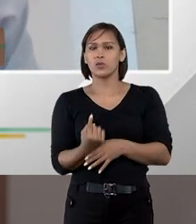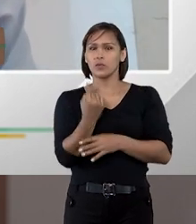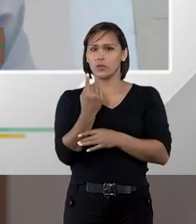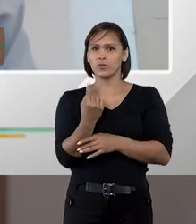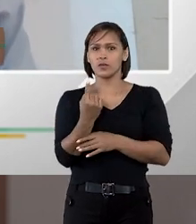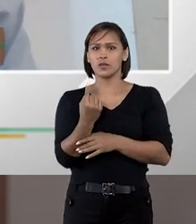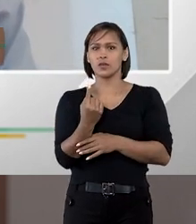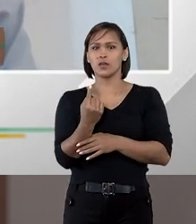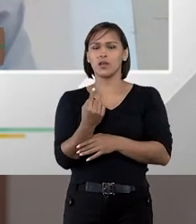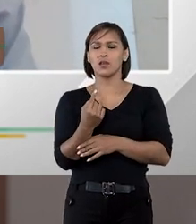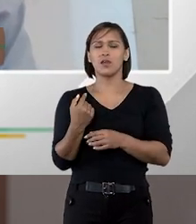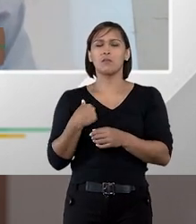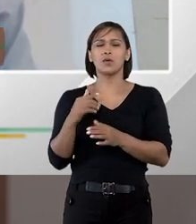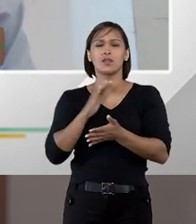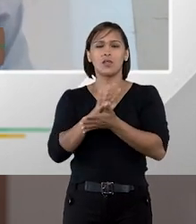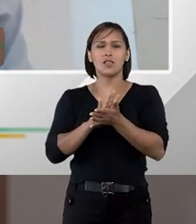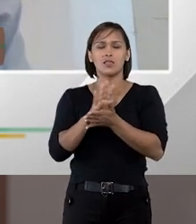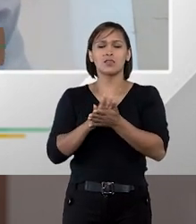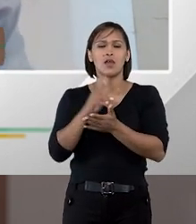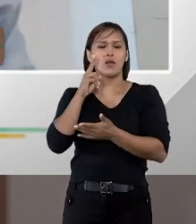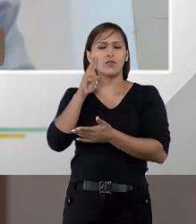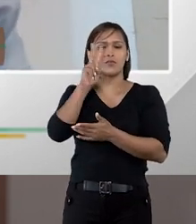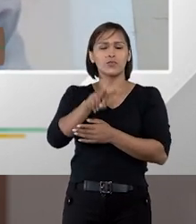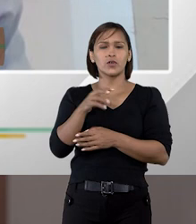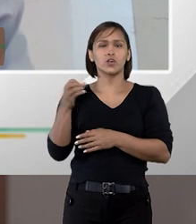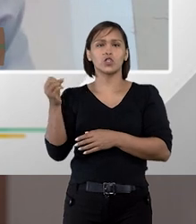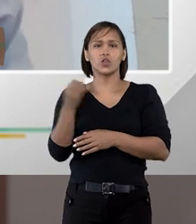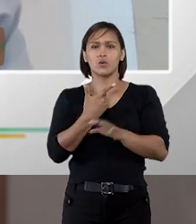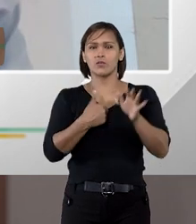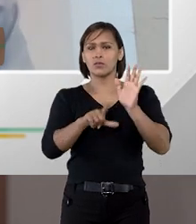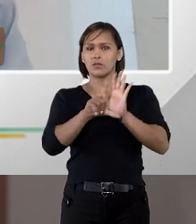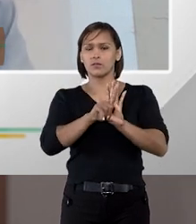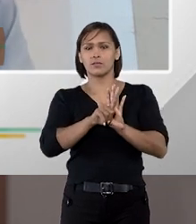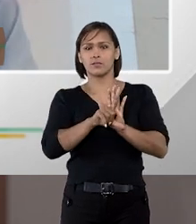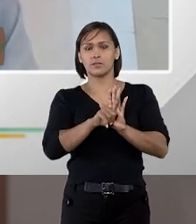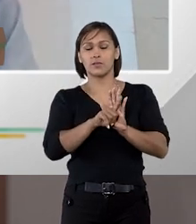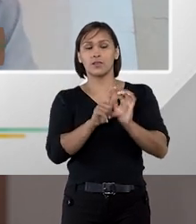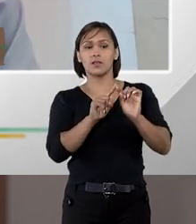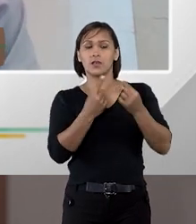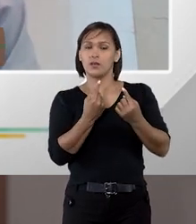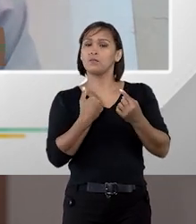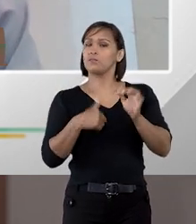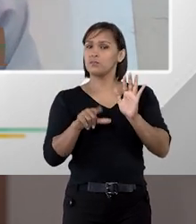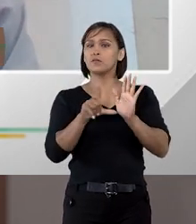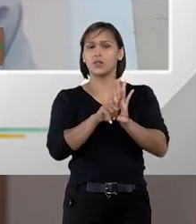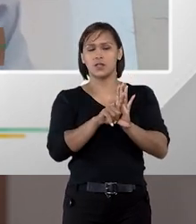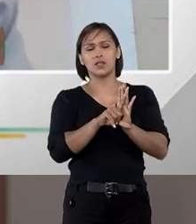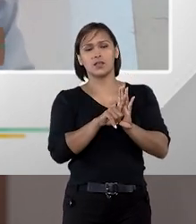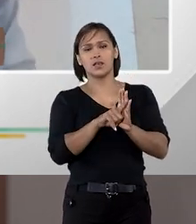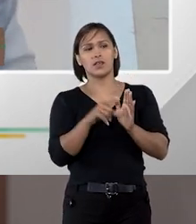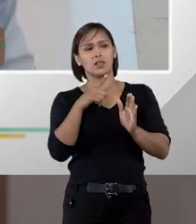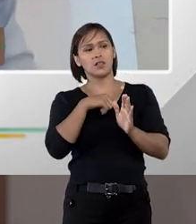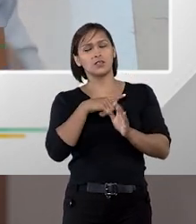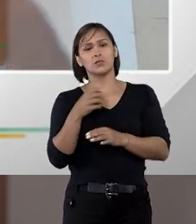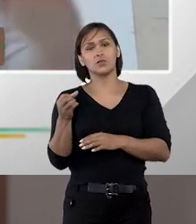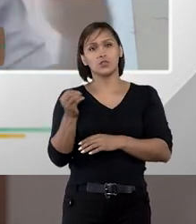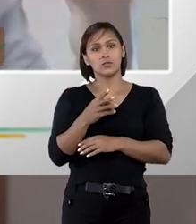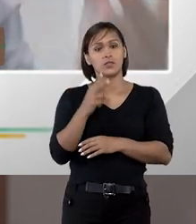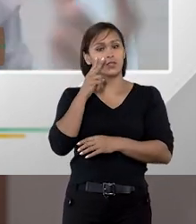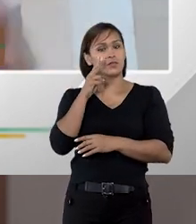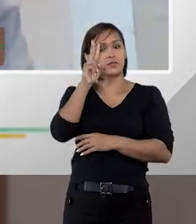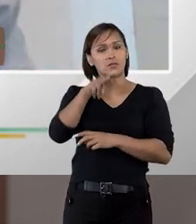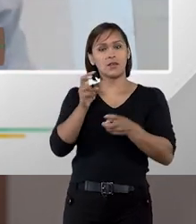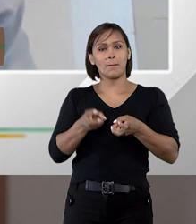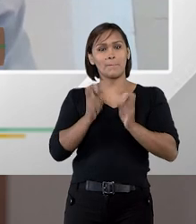única não é também nada trazido como inovador pela lei embora sim tenha sido uma novidade